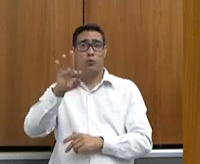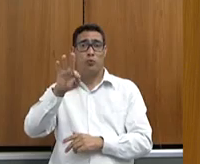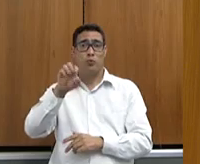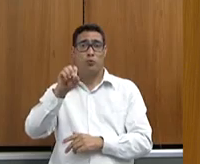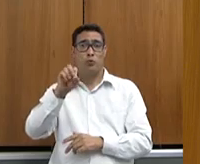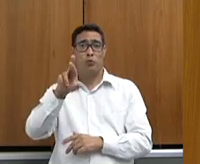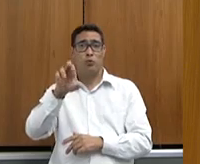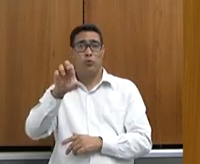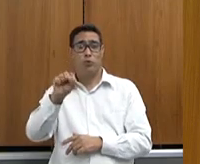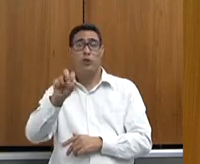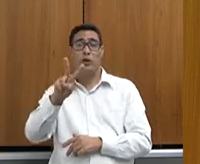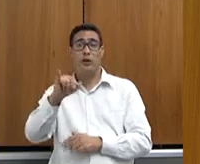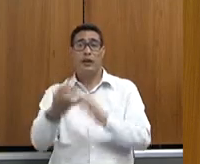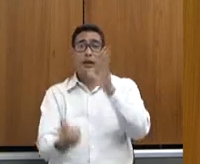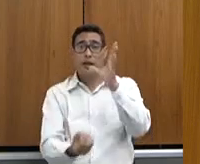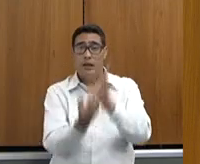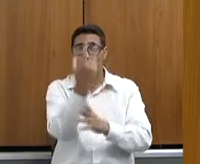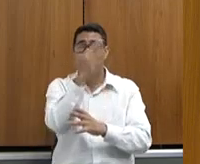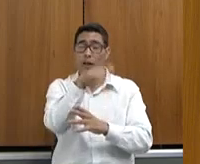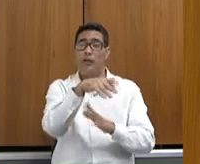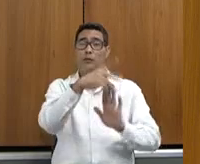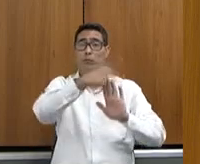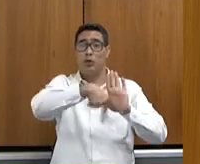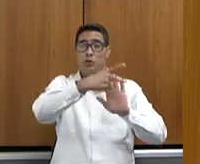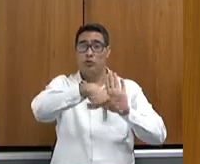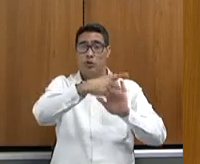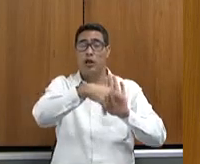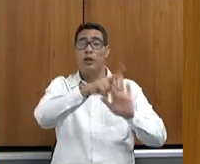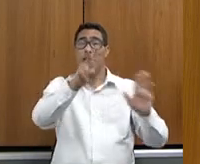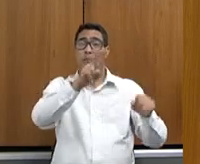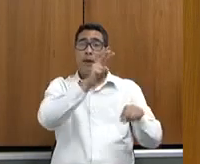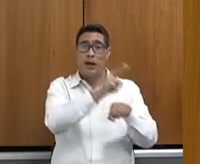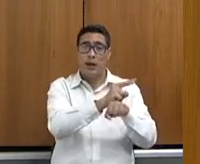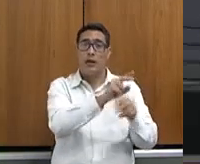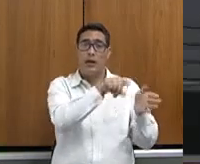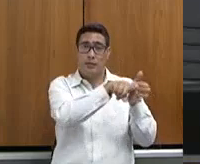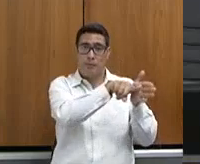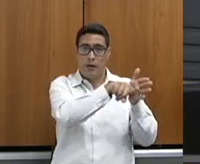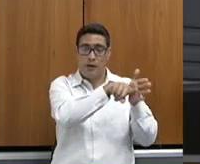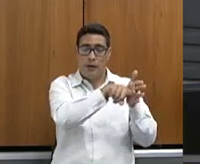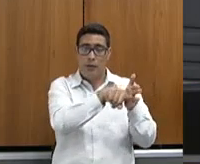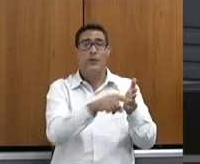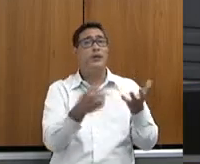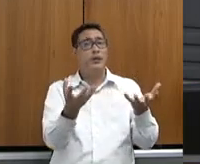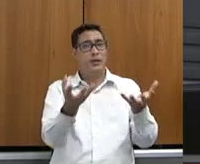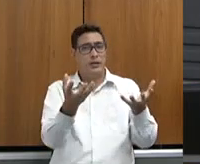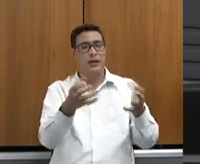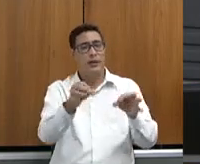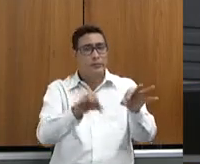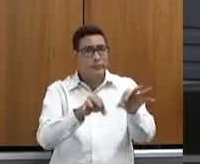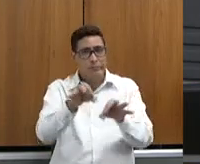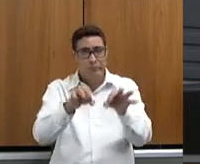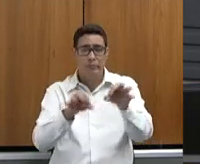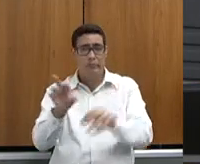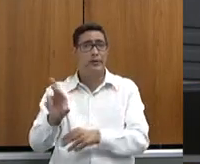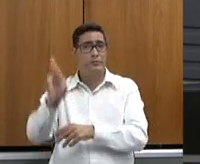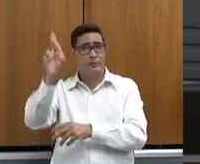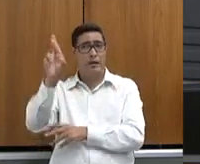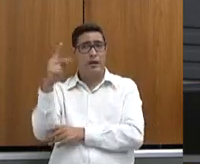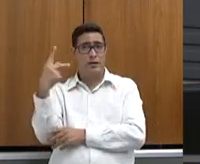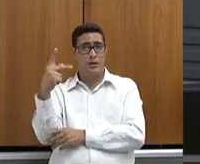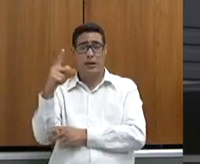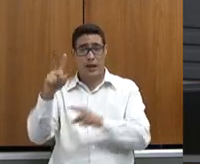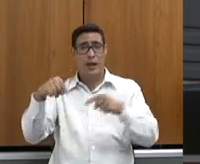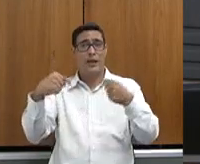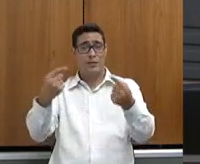poder montar esses projetos para inspeção, eles querem fazer a sua parte, sim, de consultoria, e depois, tchau,